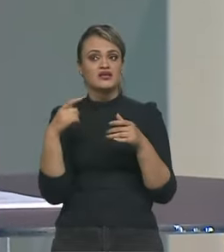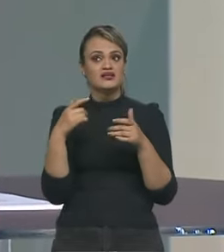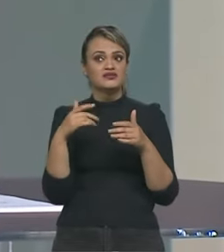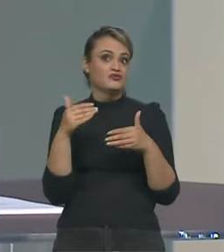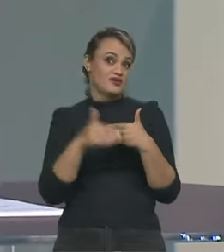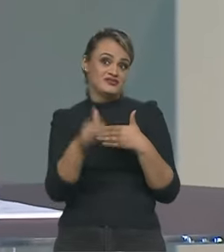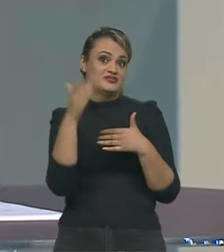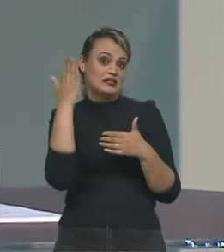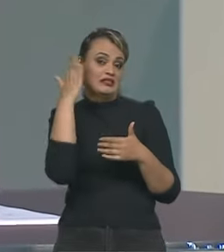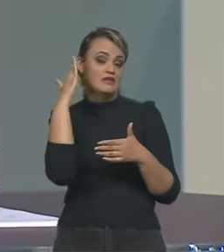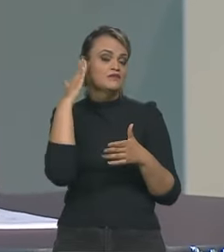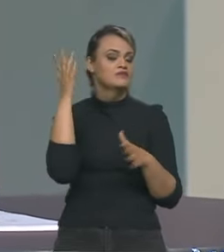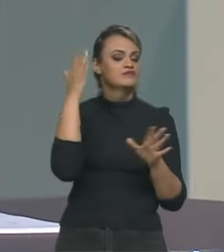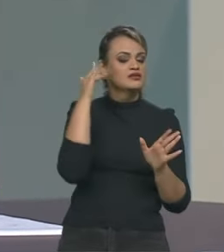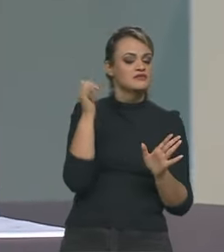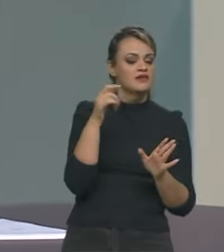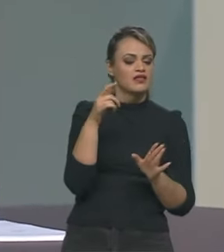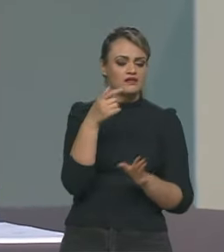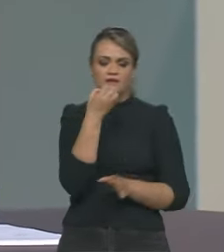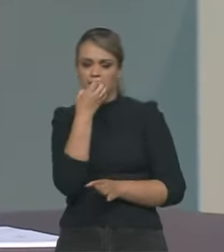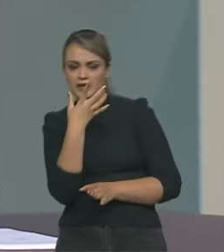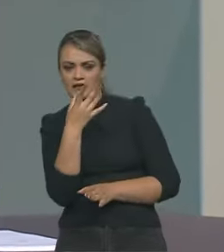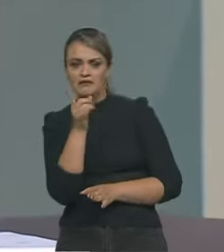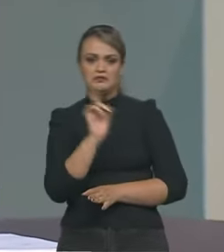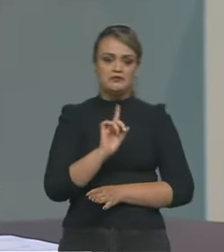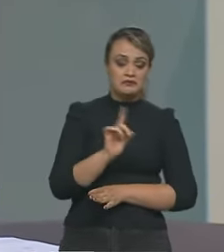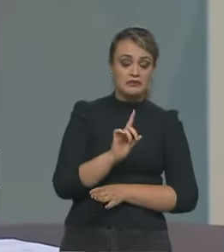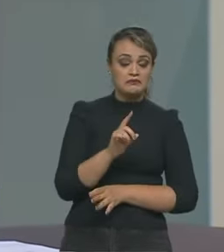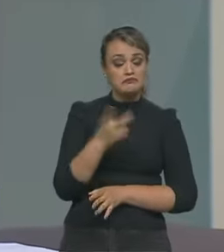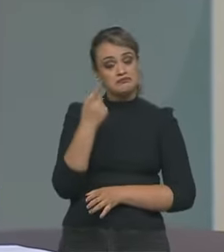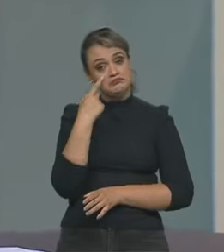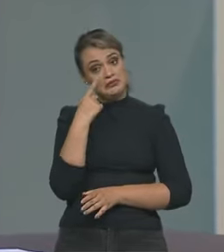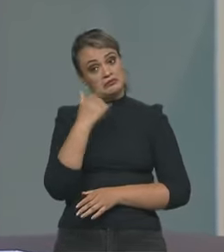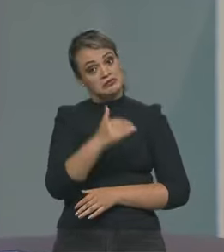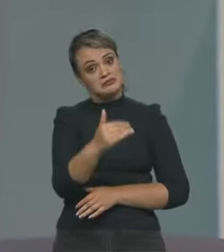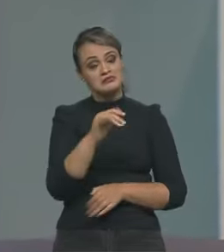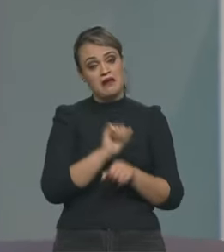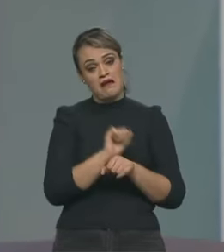dirá o sucesso que isso vai acontecer na Fórmula 1.